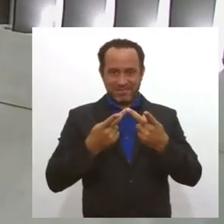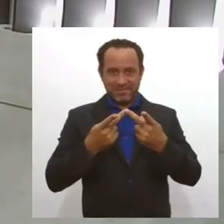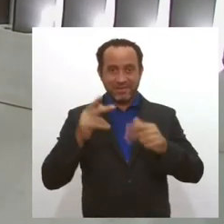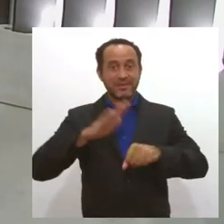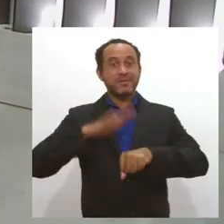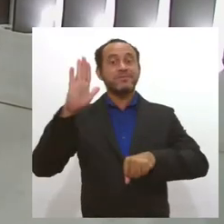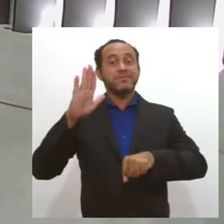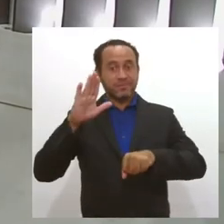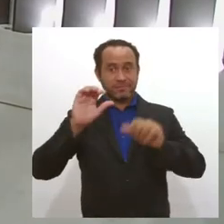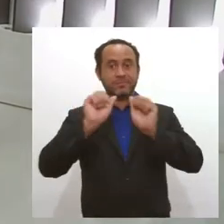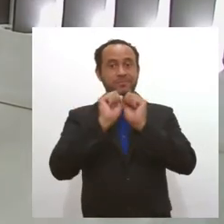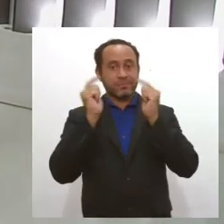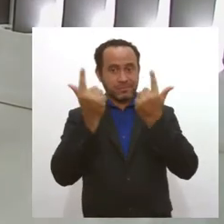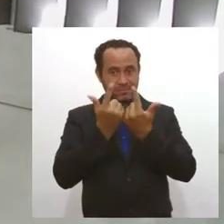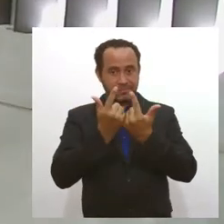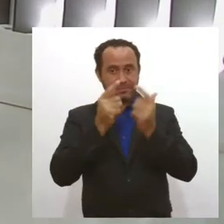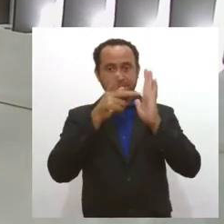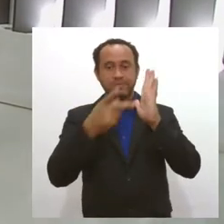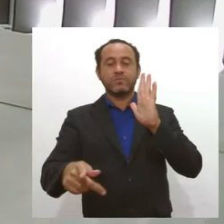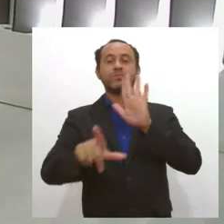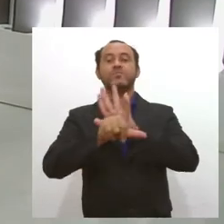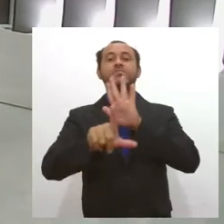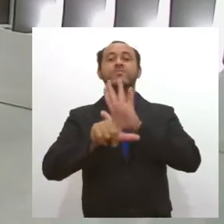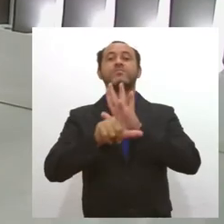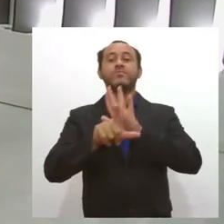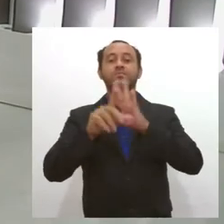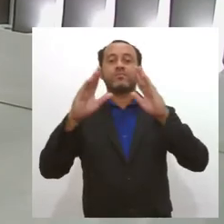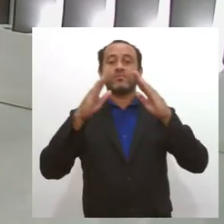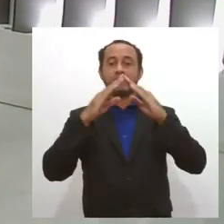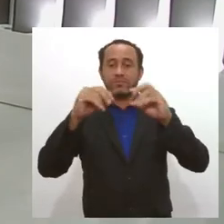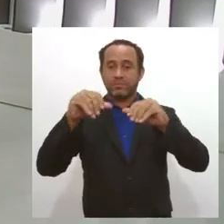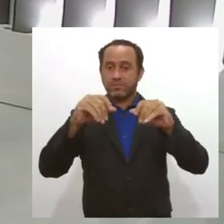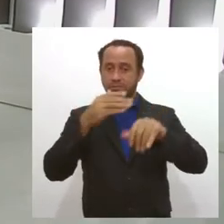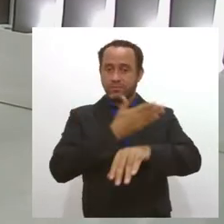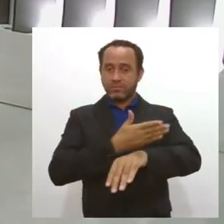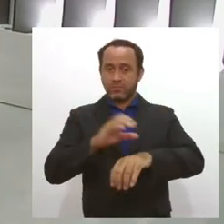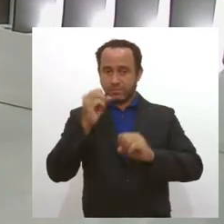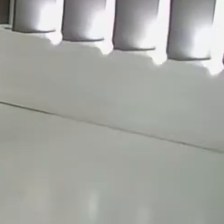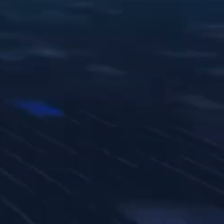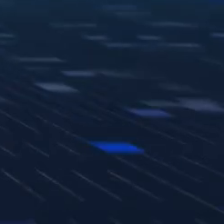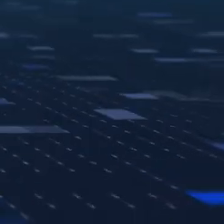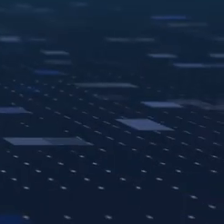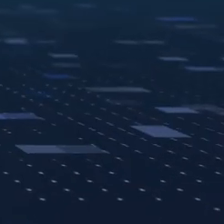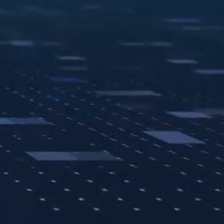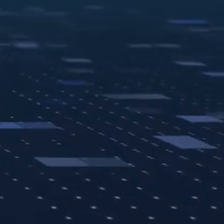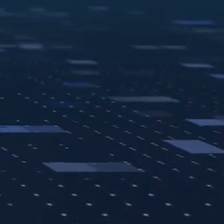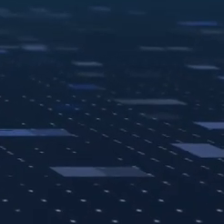notícias do parlamento sergipano sobre o projeto de lei com relação às casas de farinha no estado de Sergipe eu volto em instantes